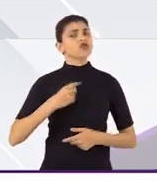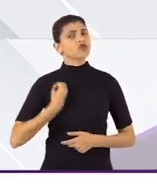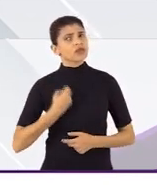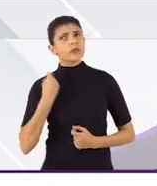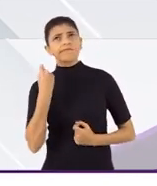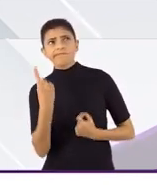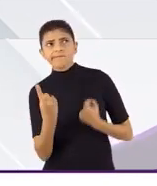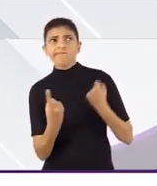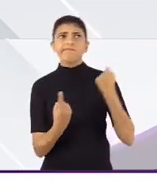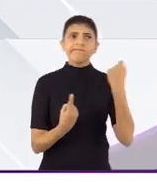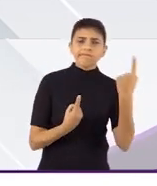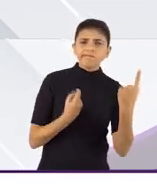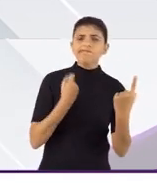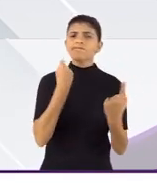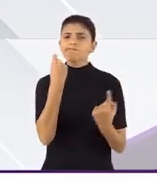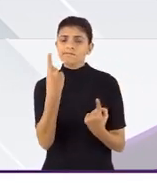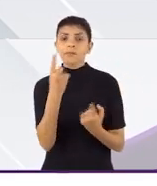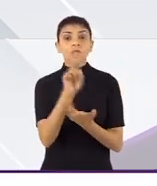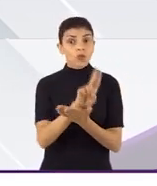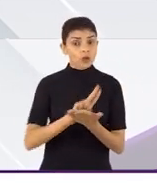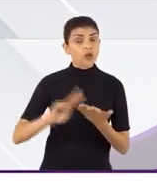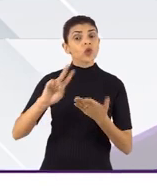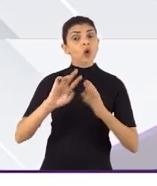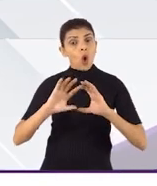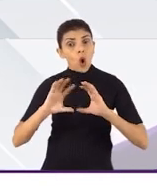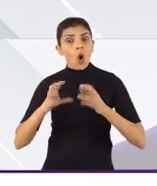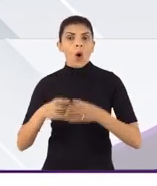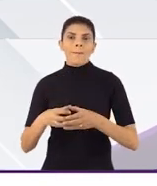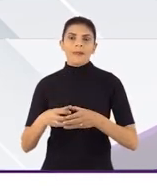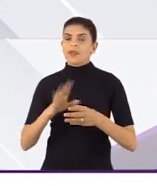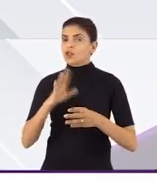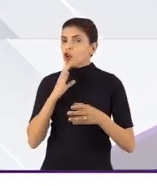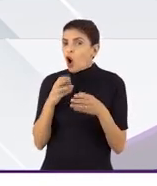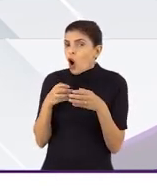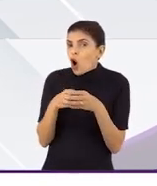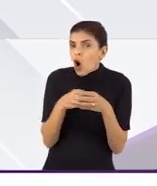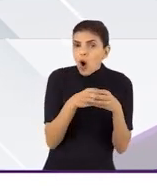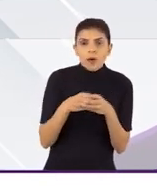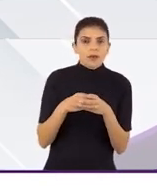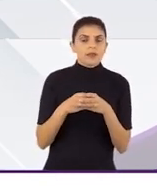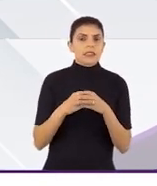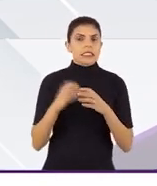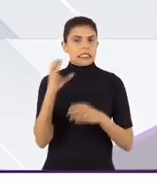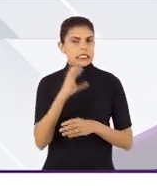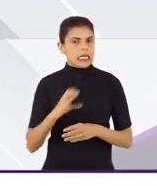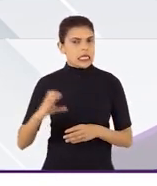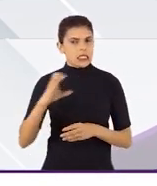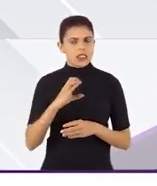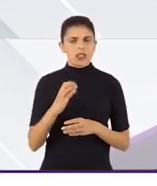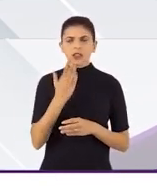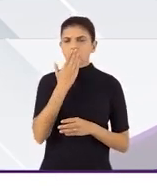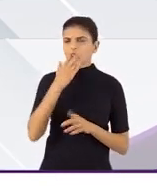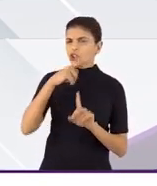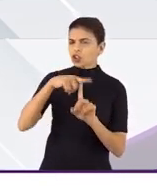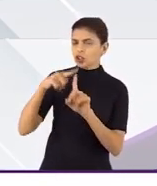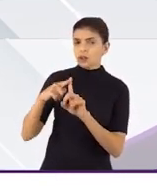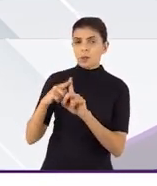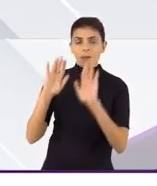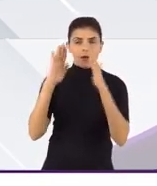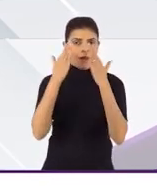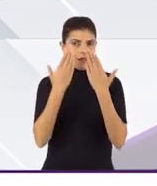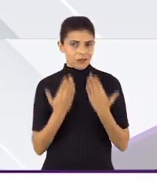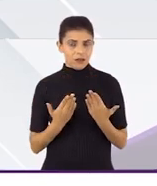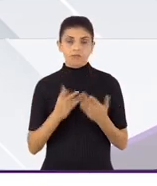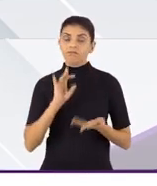Existiam em algumas universidades, algumas comissões científicas que faziam algum tipo de análise,